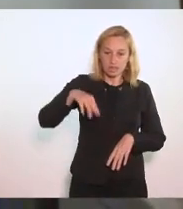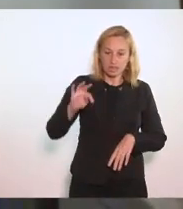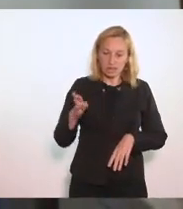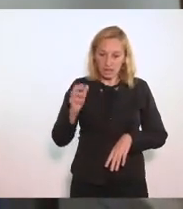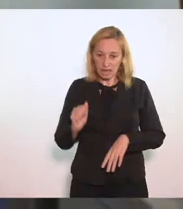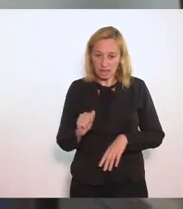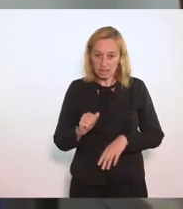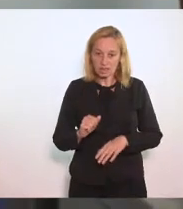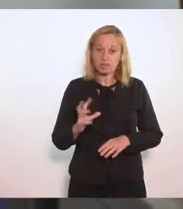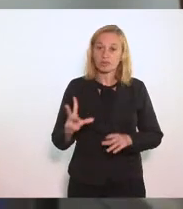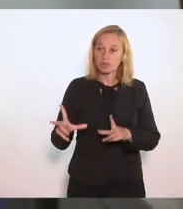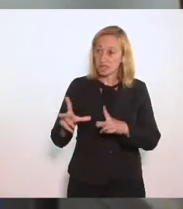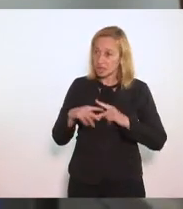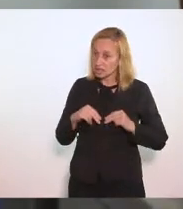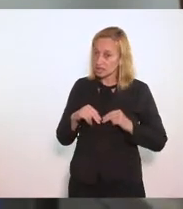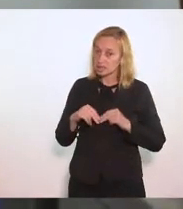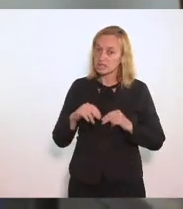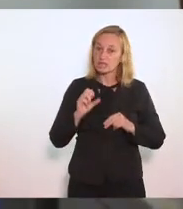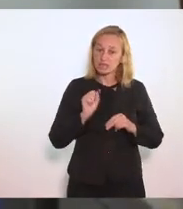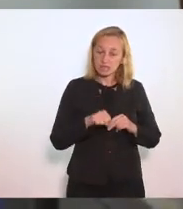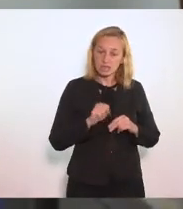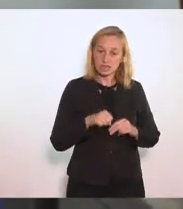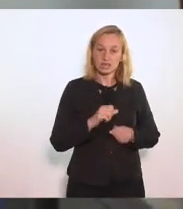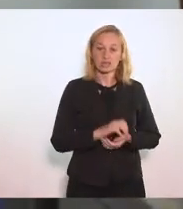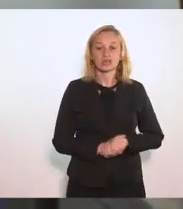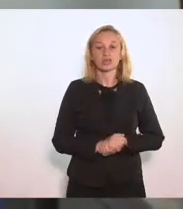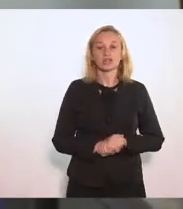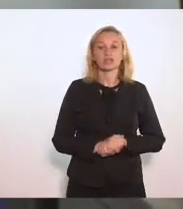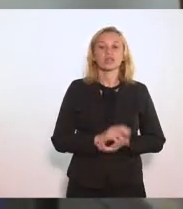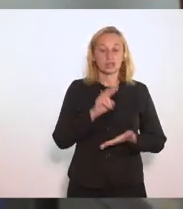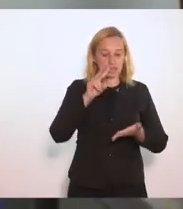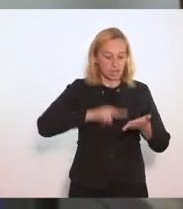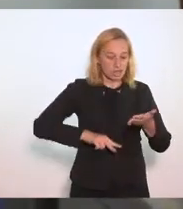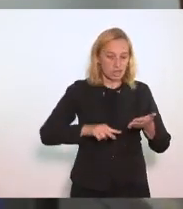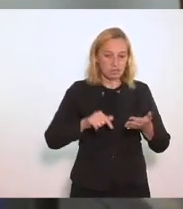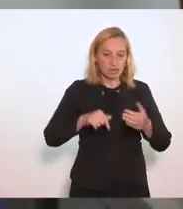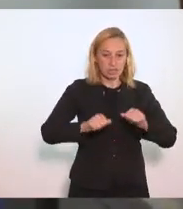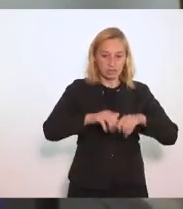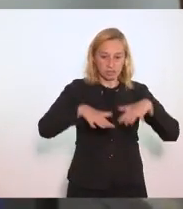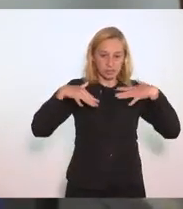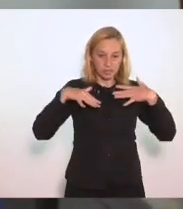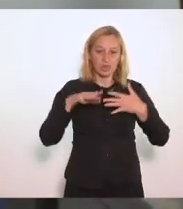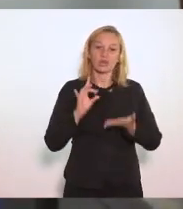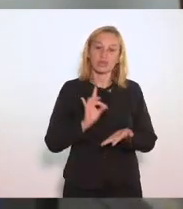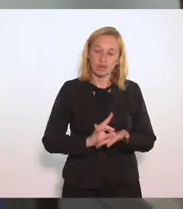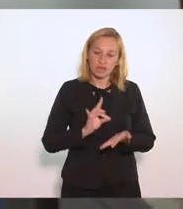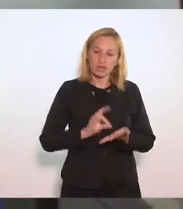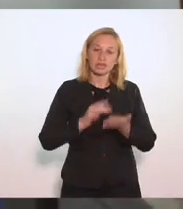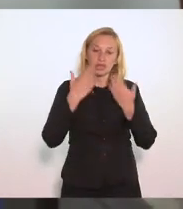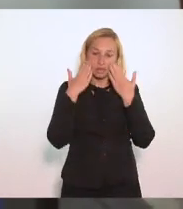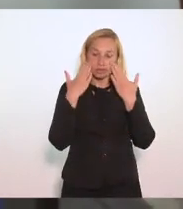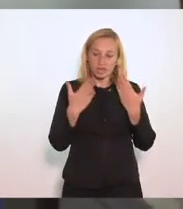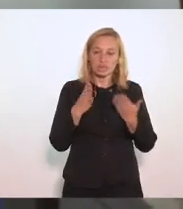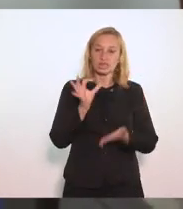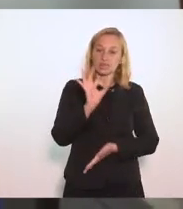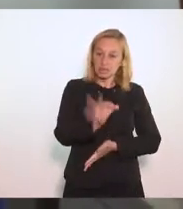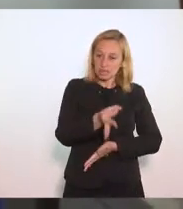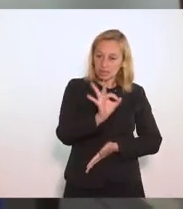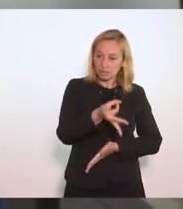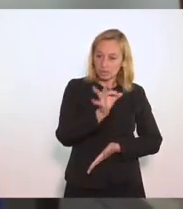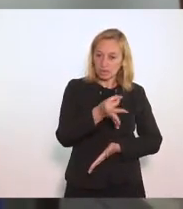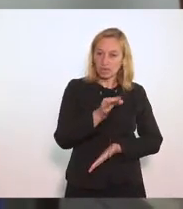Merecia Como fiz Ser lido Nesse plenário Porque Representa Exatamente